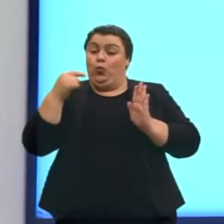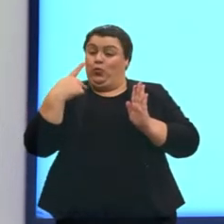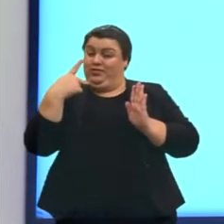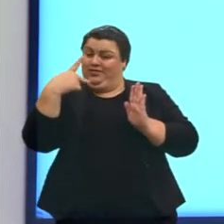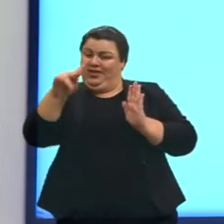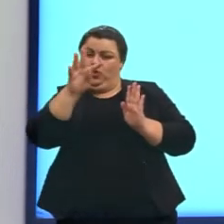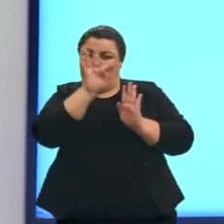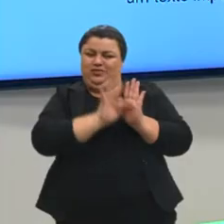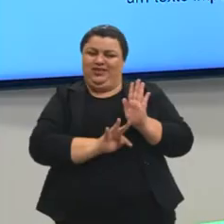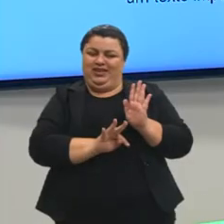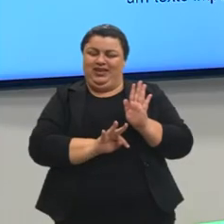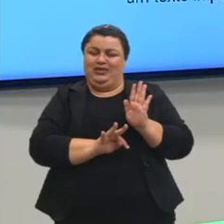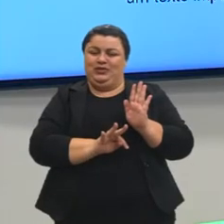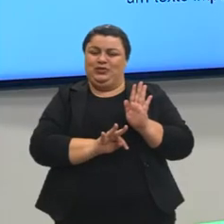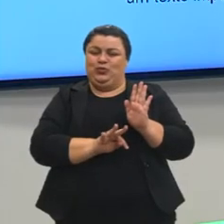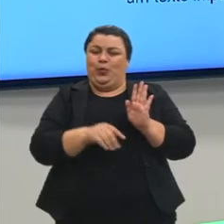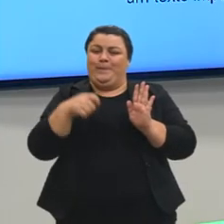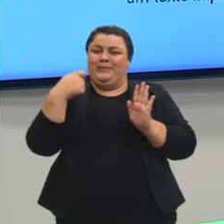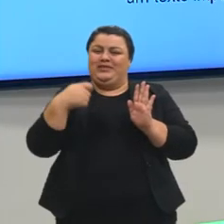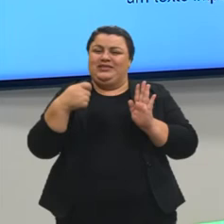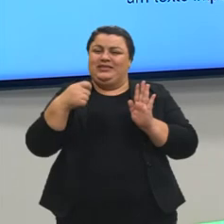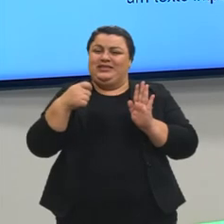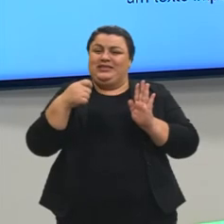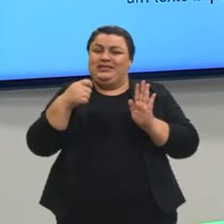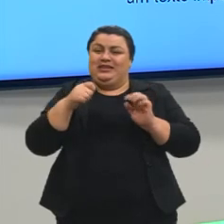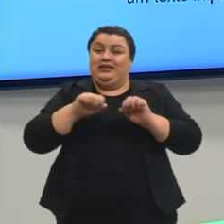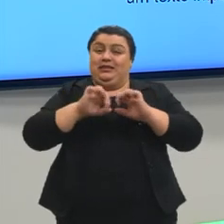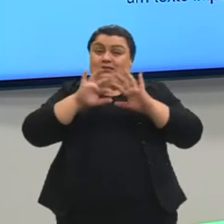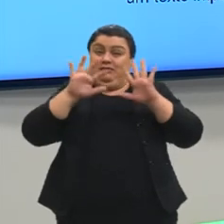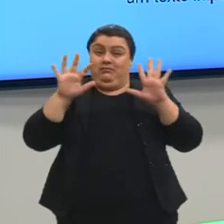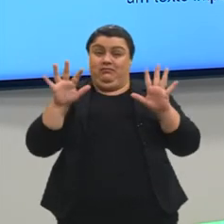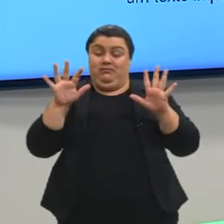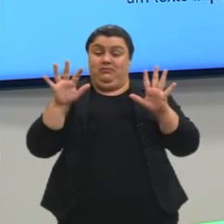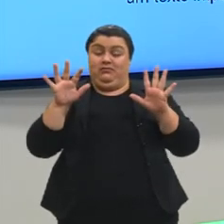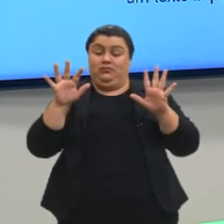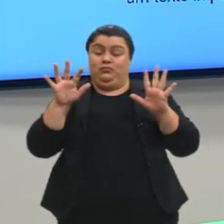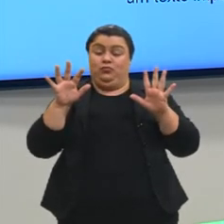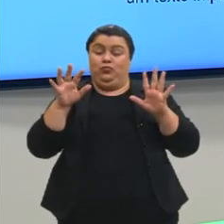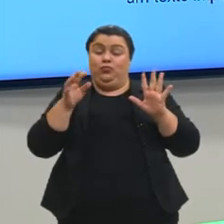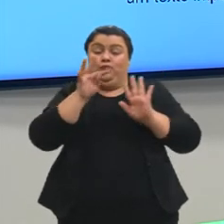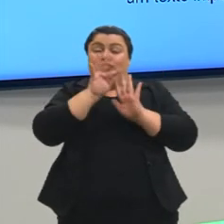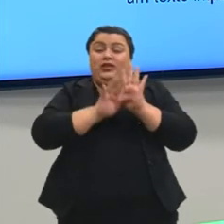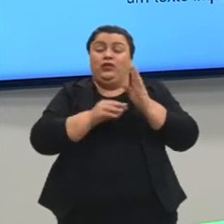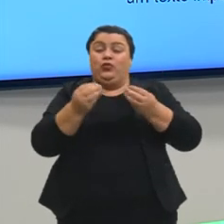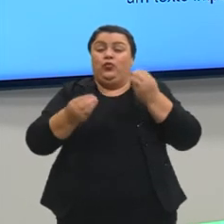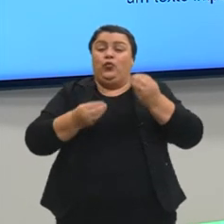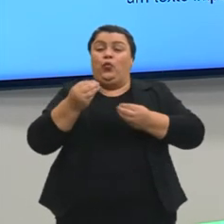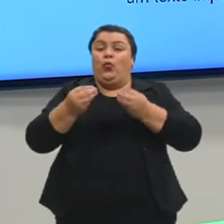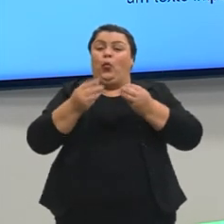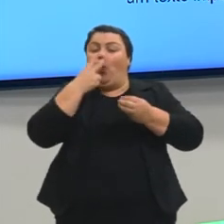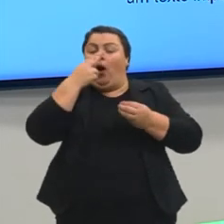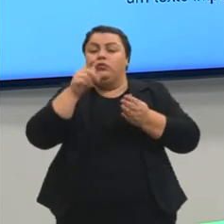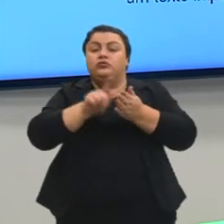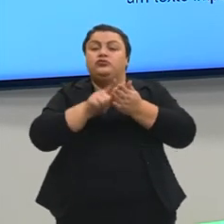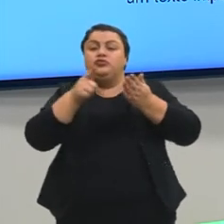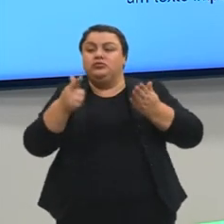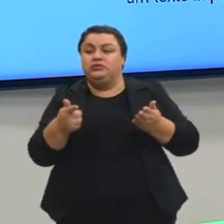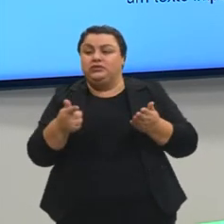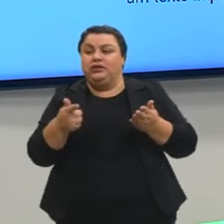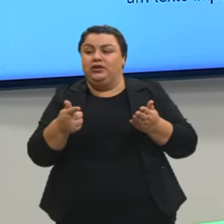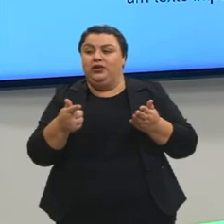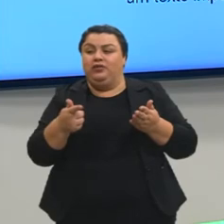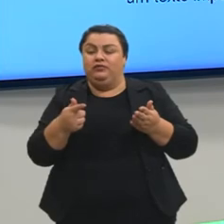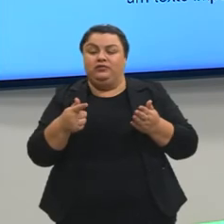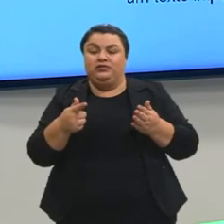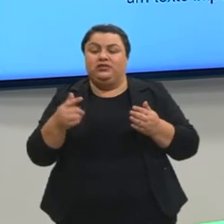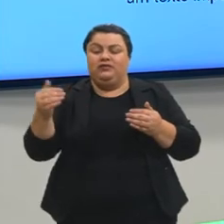universal, ele tem que ser um texto que, como se fosse um texto de jornal. Então, tu